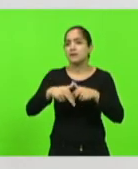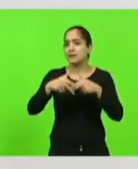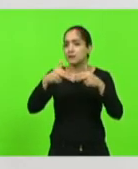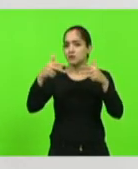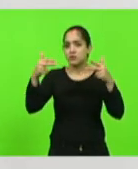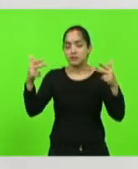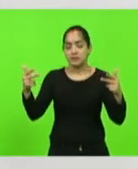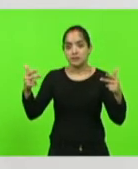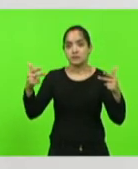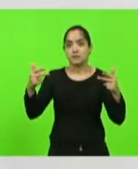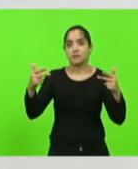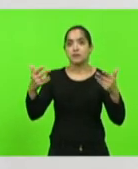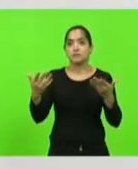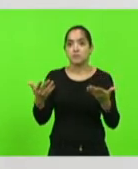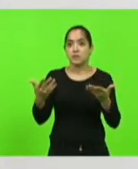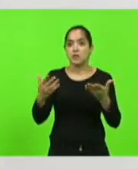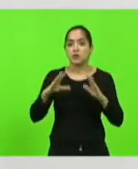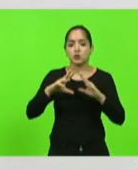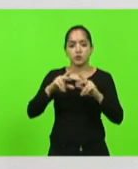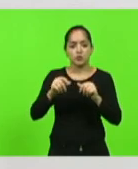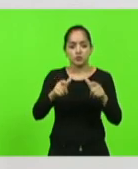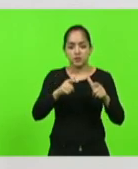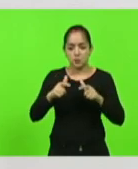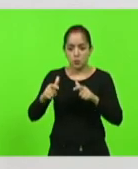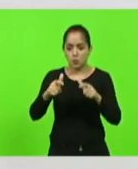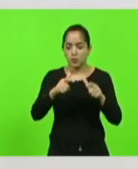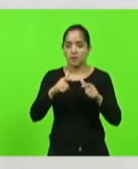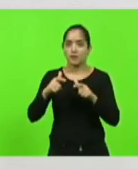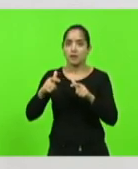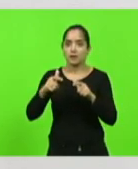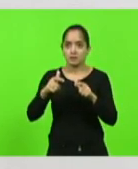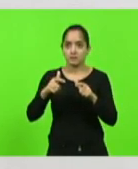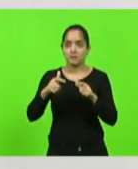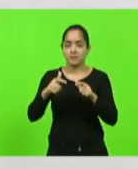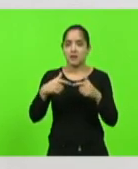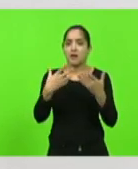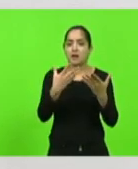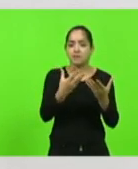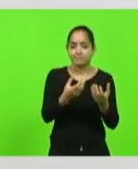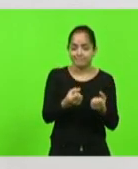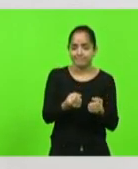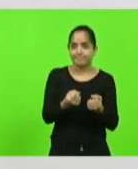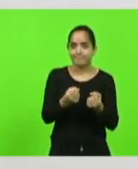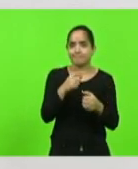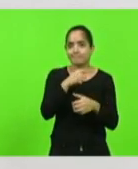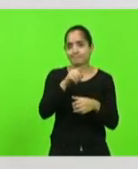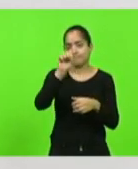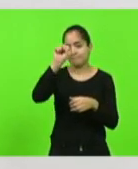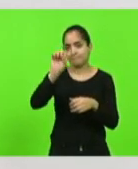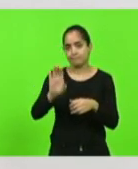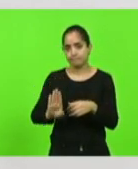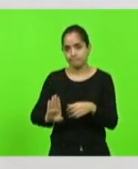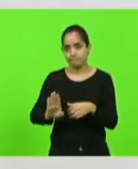todos têm lugares têm lugar aconchego na nossa cidade São Bento do Sul